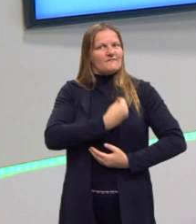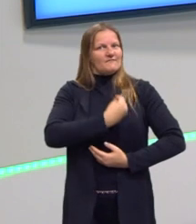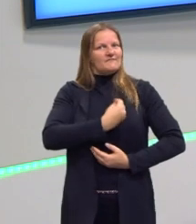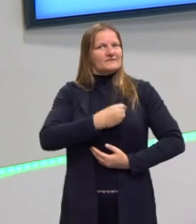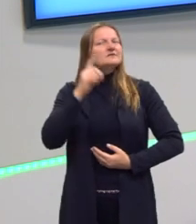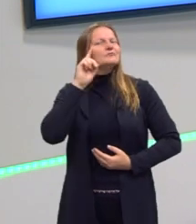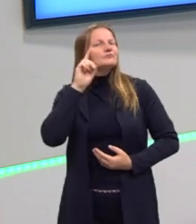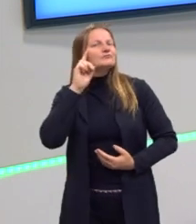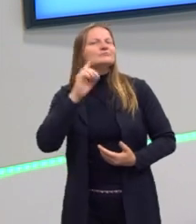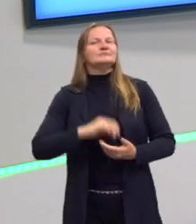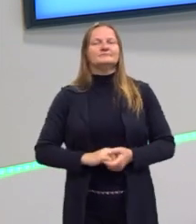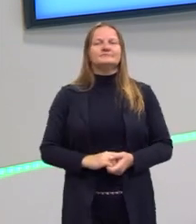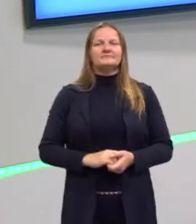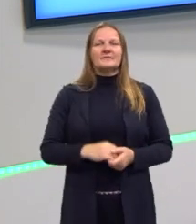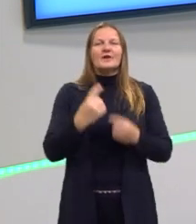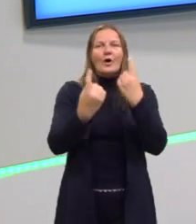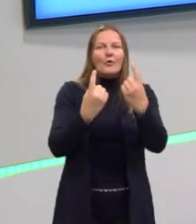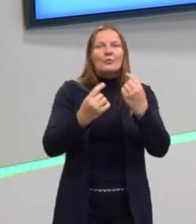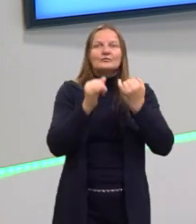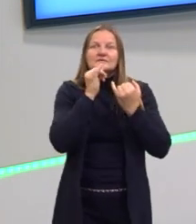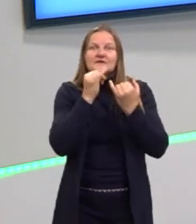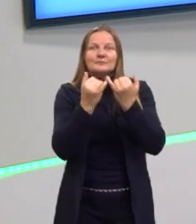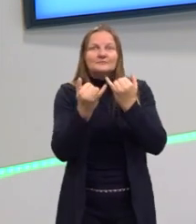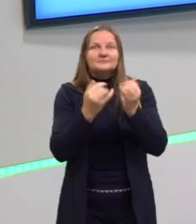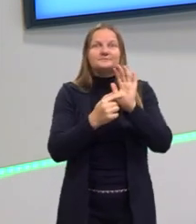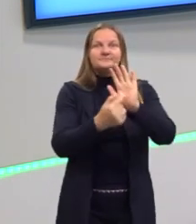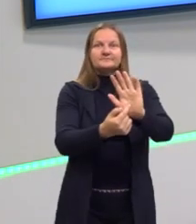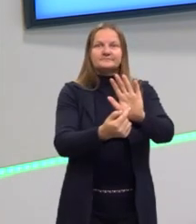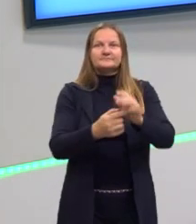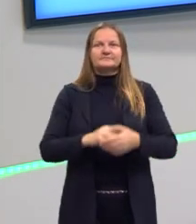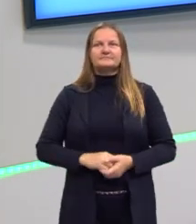E eu vou mostrar aqui para vocês alguns exemplos disso.